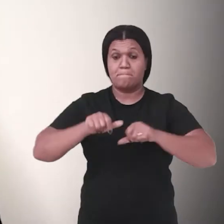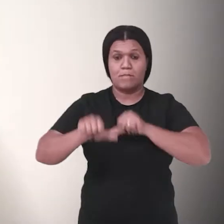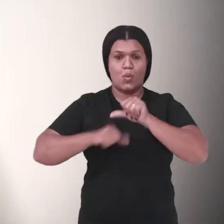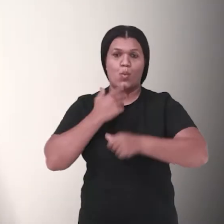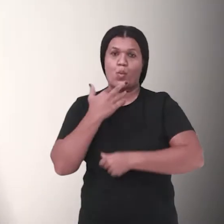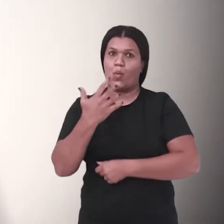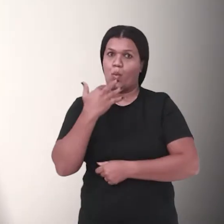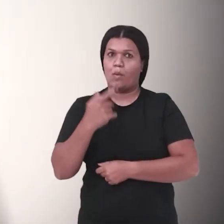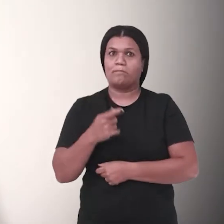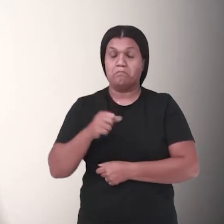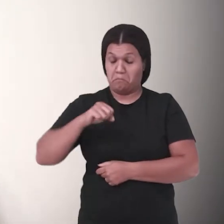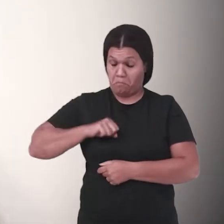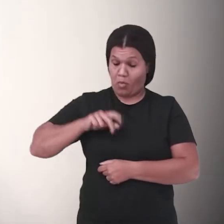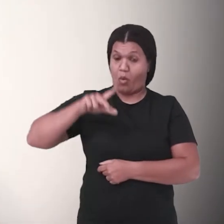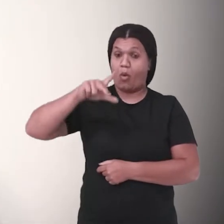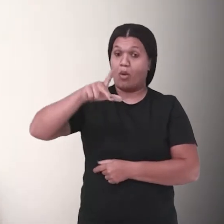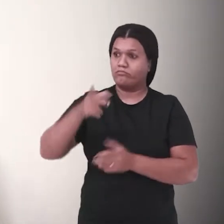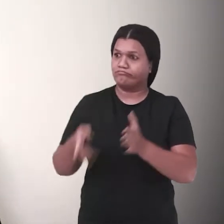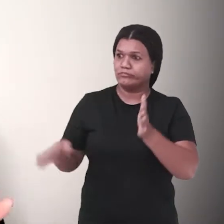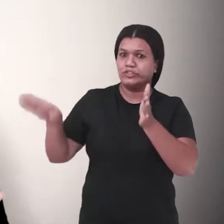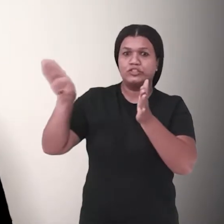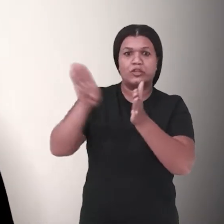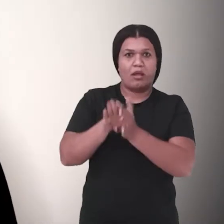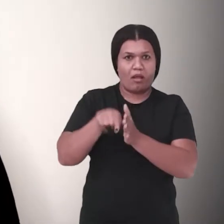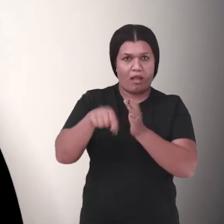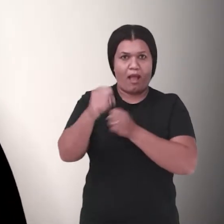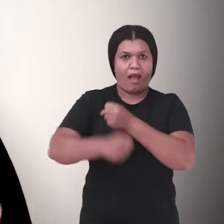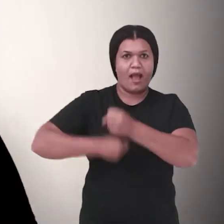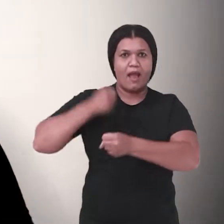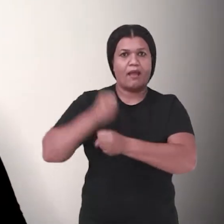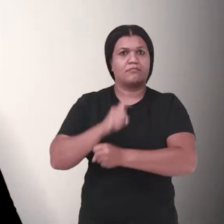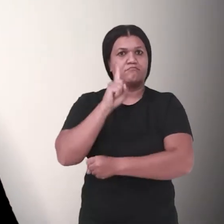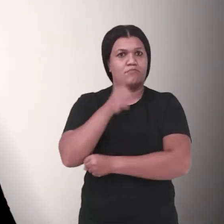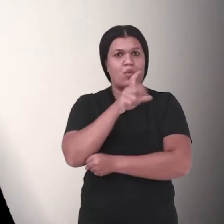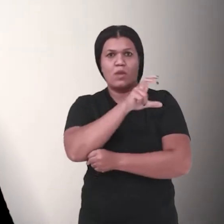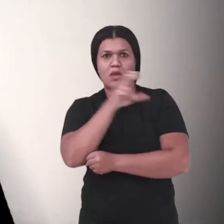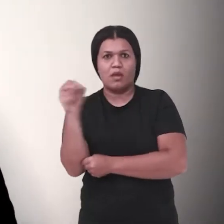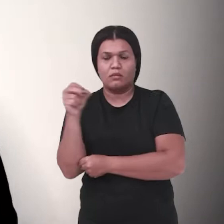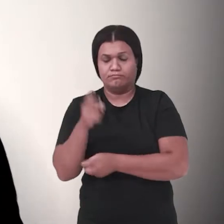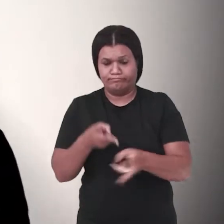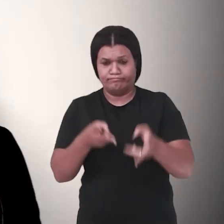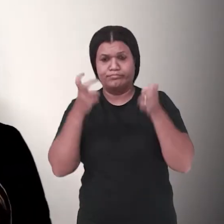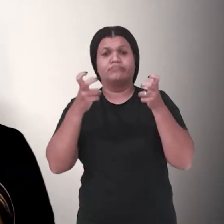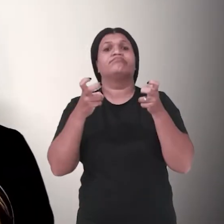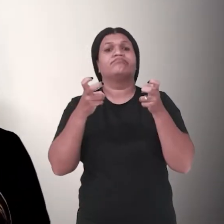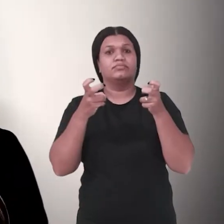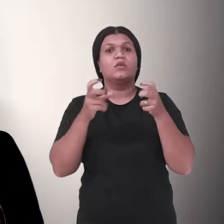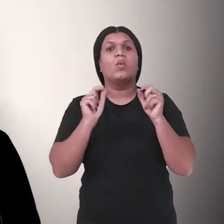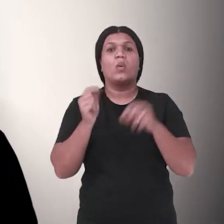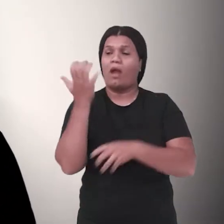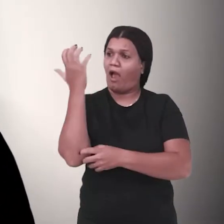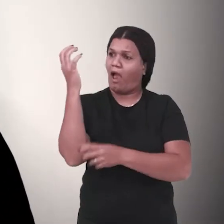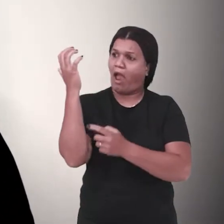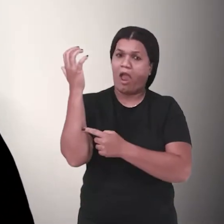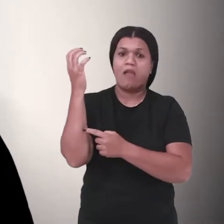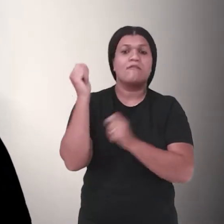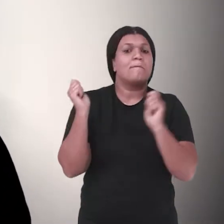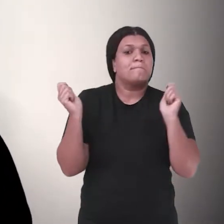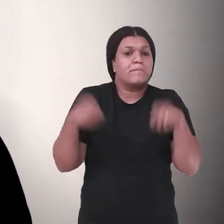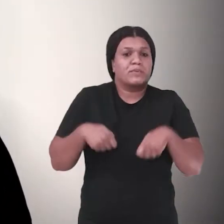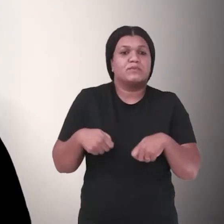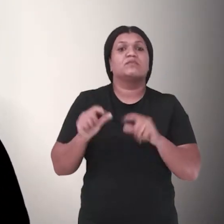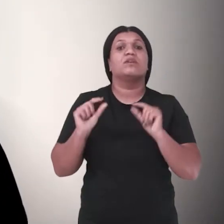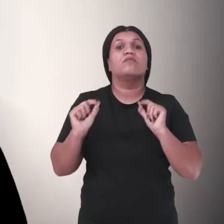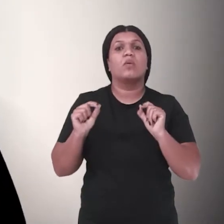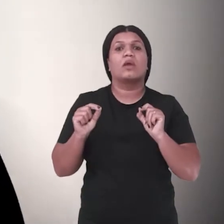tecidos. Quando os portugueses chegaram em 1500, logo identificaram que a árvore